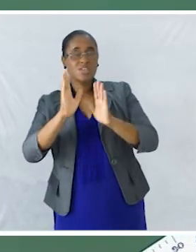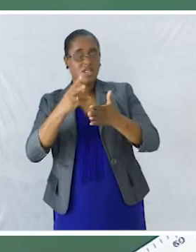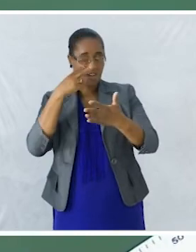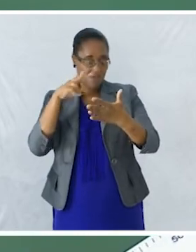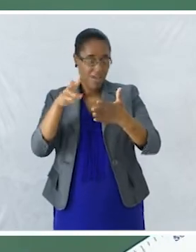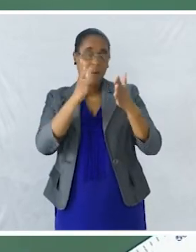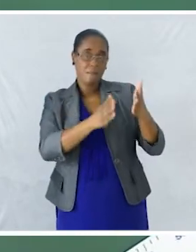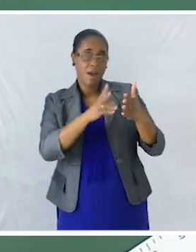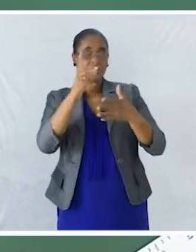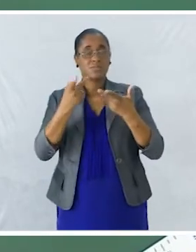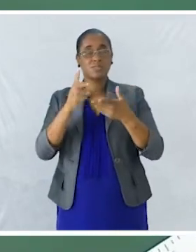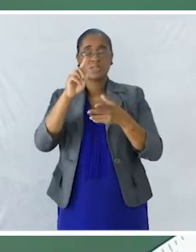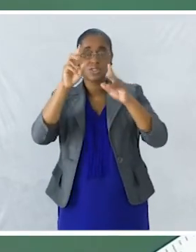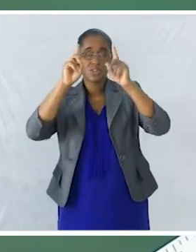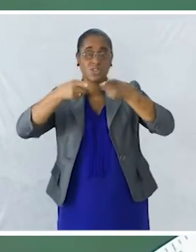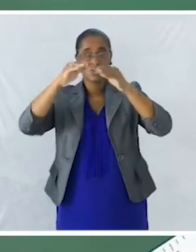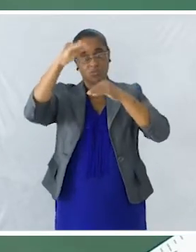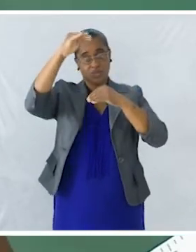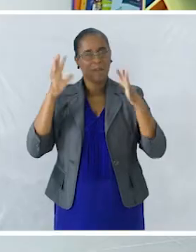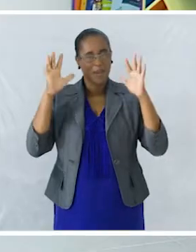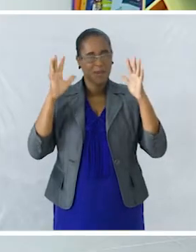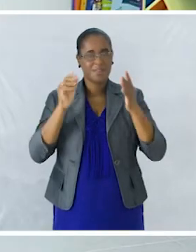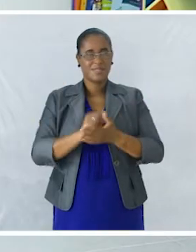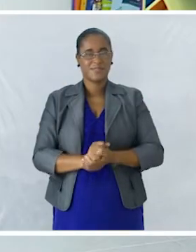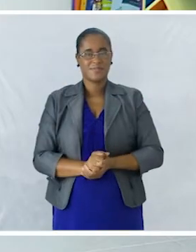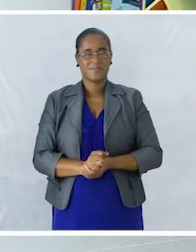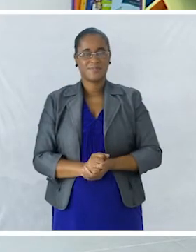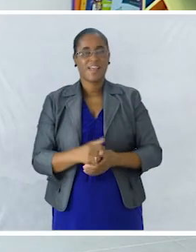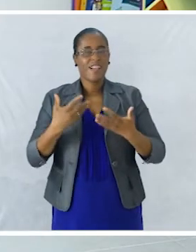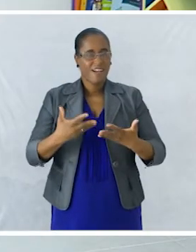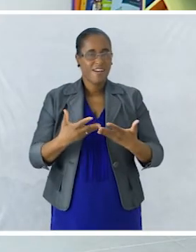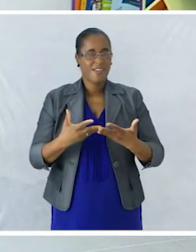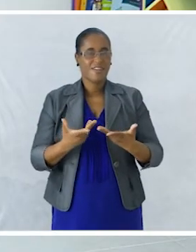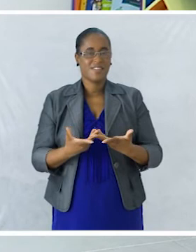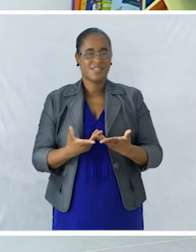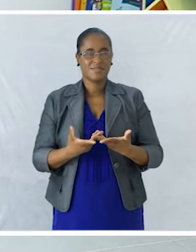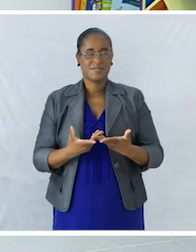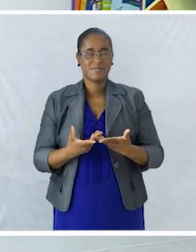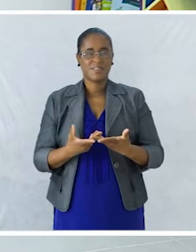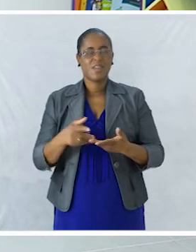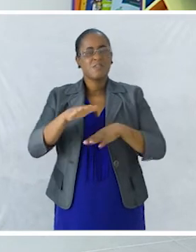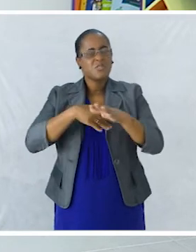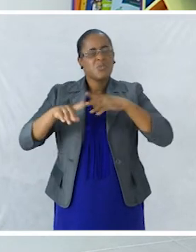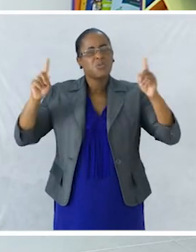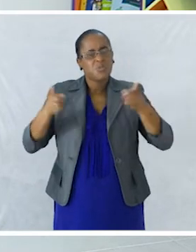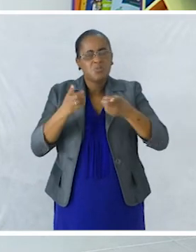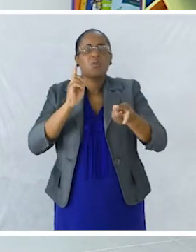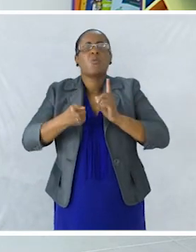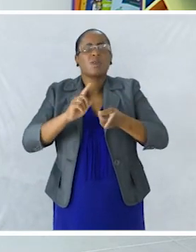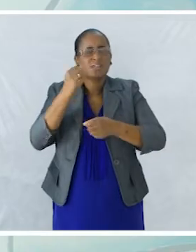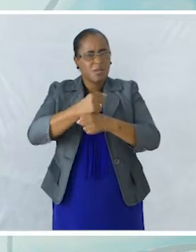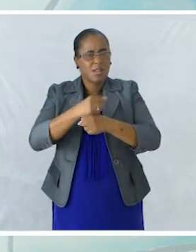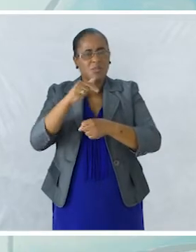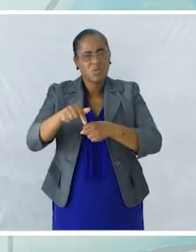introdução Do desenvolvimento E da conclusão Agora vamos fazer o resumo O que é que nós vimos